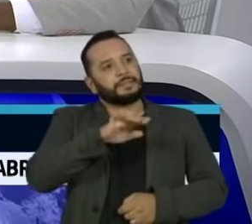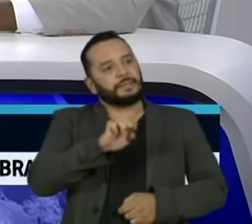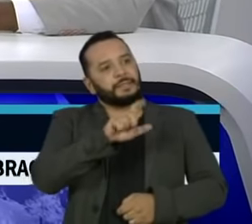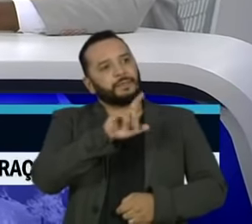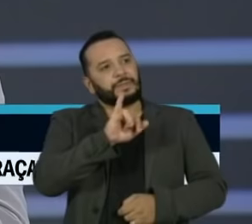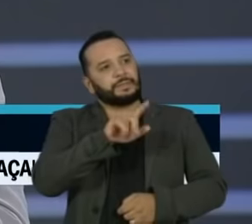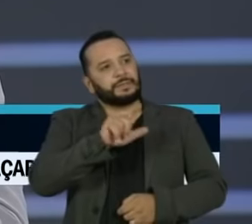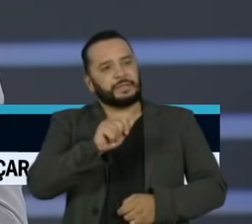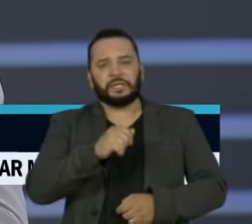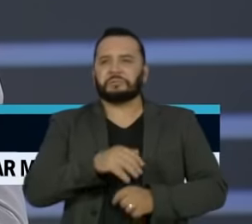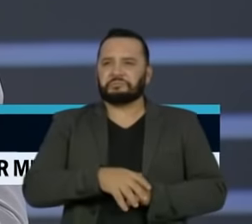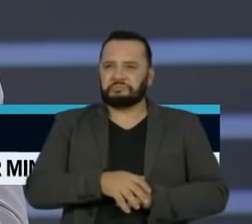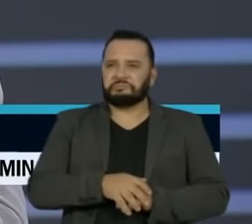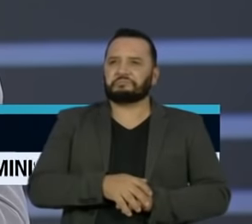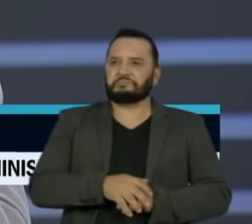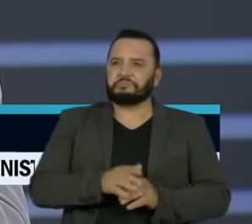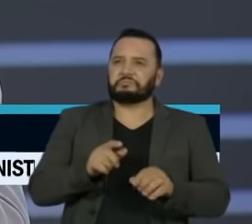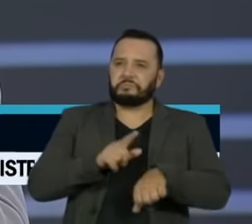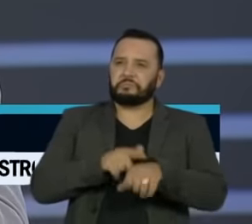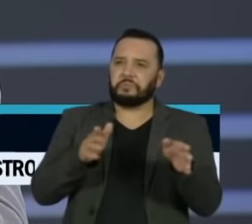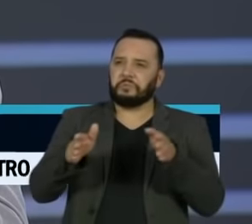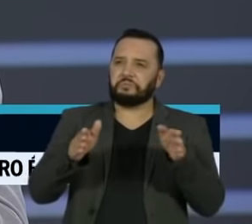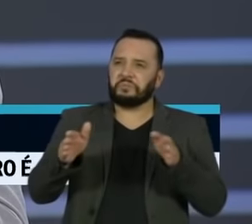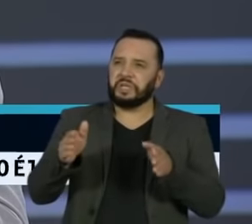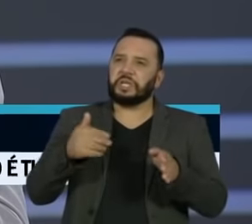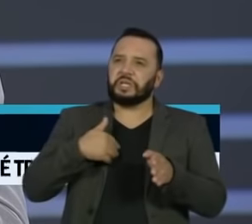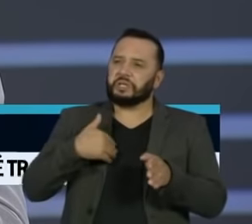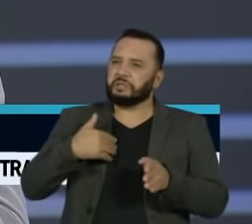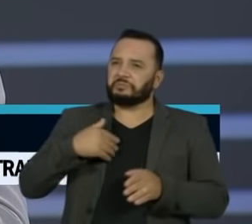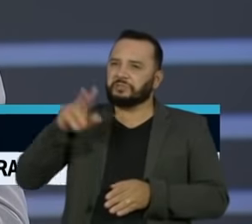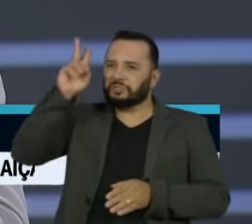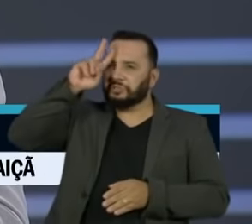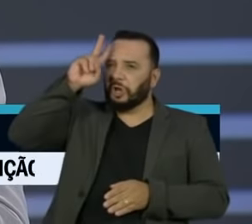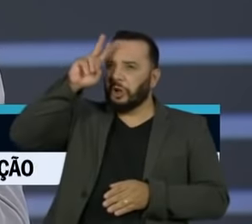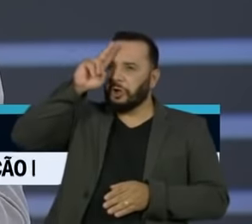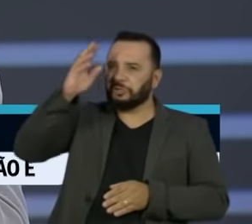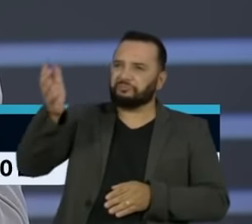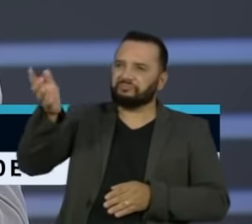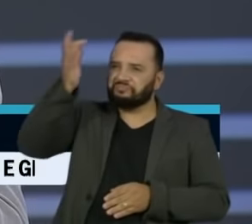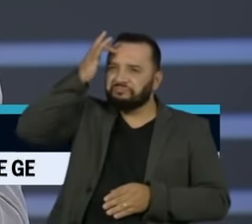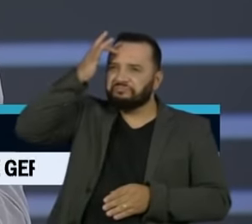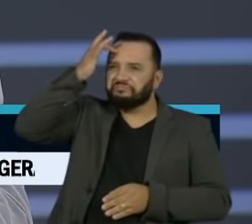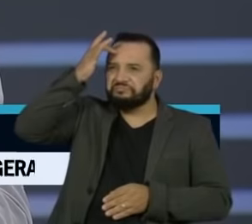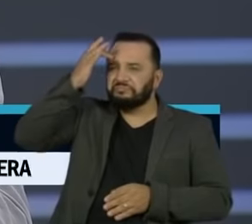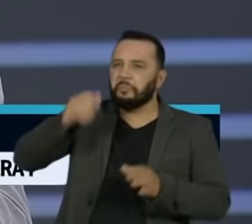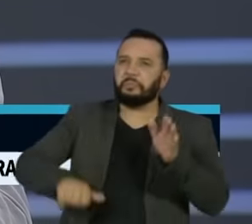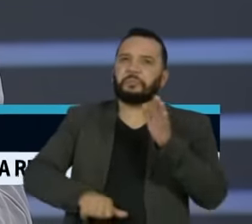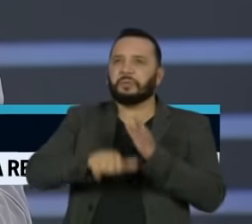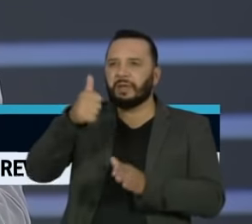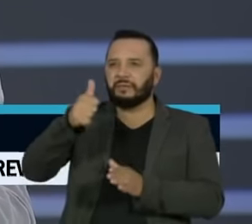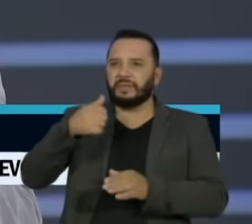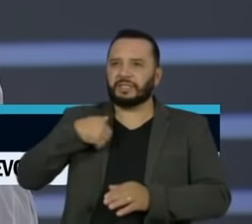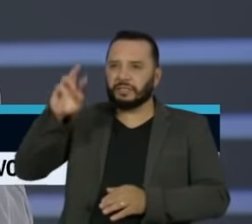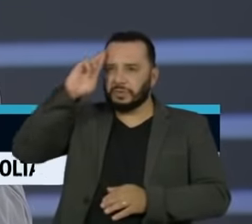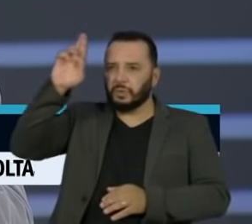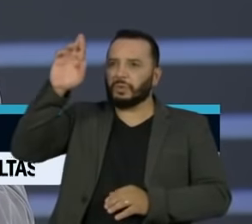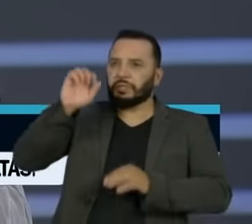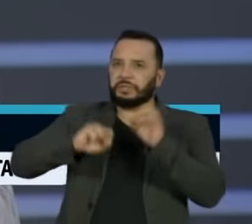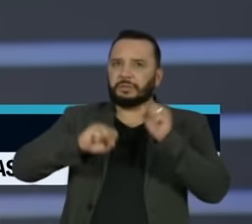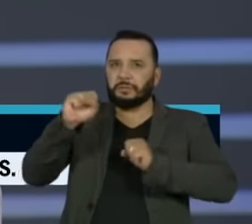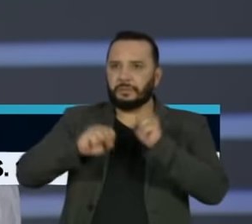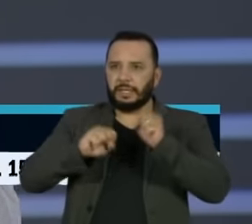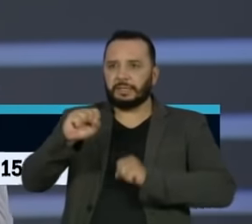histórico, não é? Pela primeira vez na história do nosso país, nós temos uma empresária que além de ter